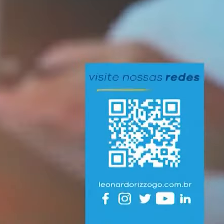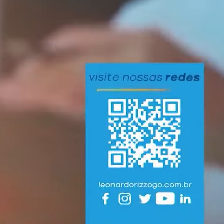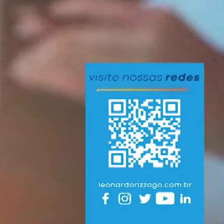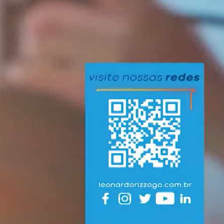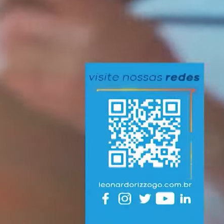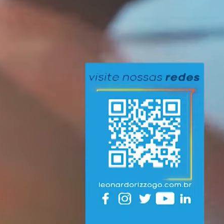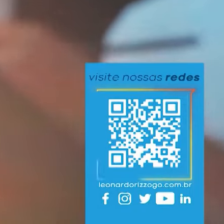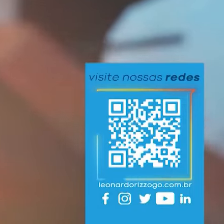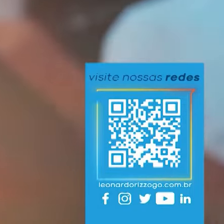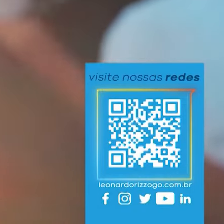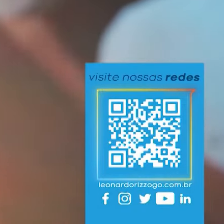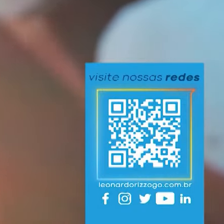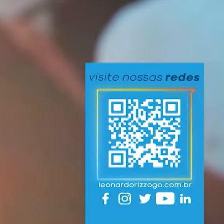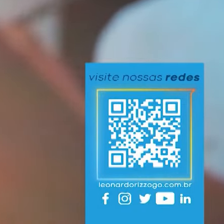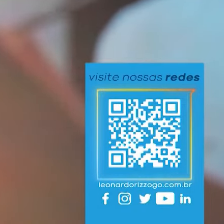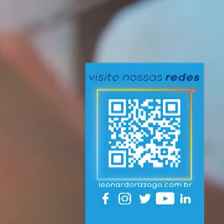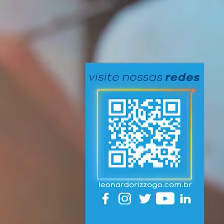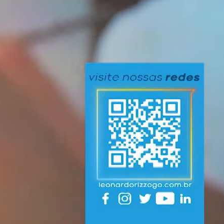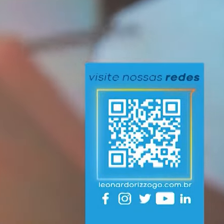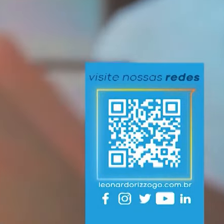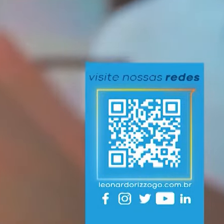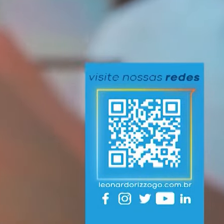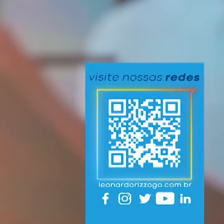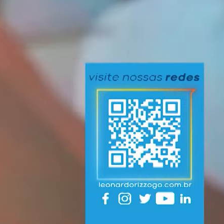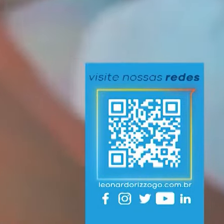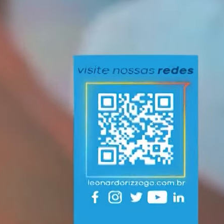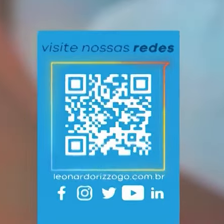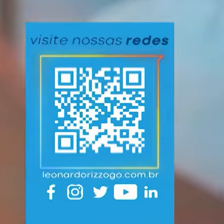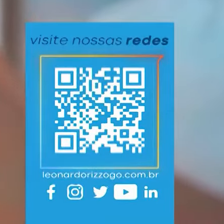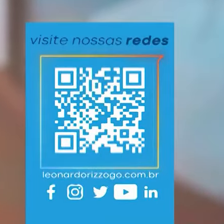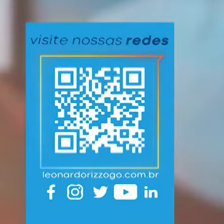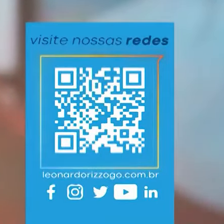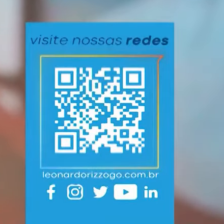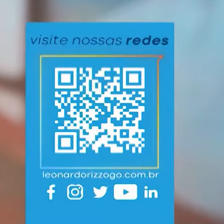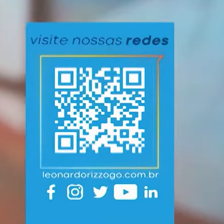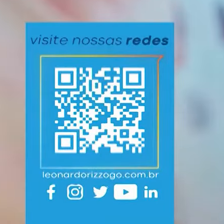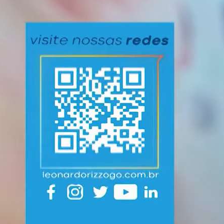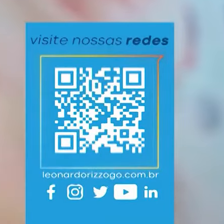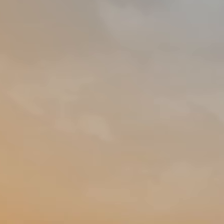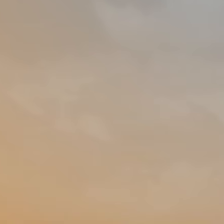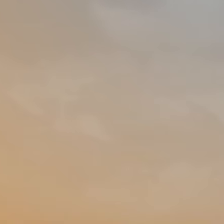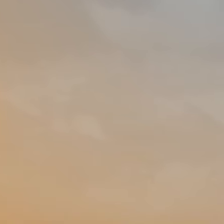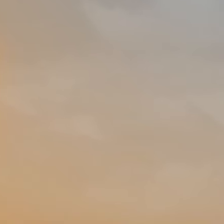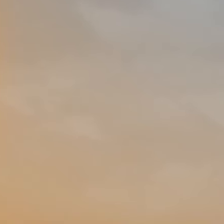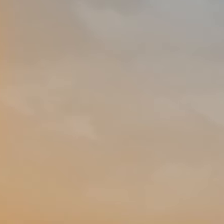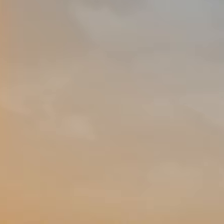Cartão da Mulher Empreendedora Conheça essa e outras propostas nas minhas redes sociais.